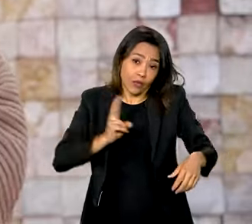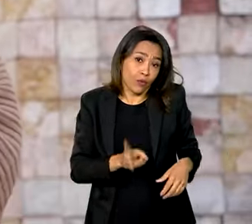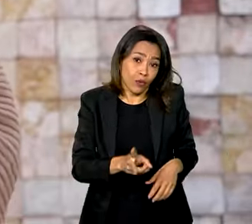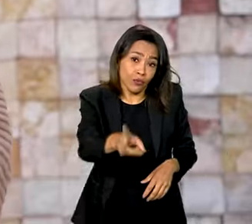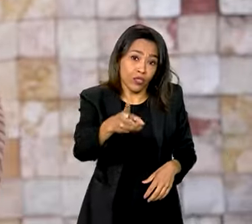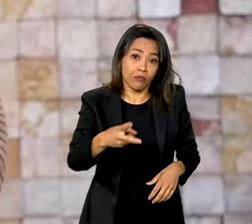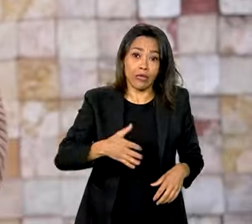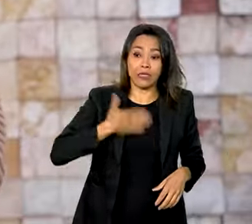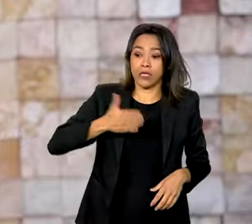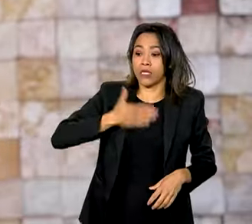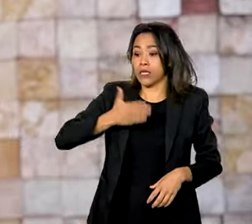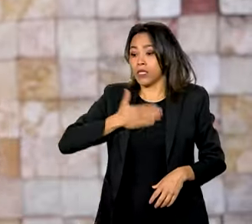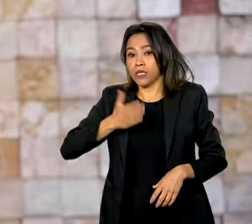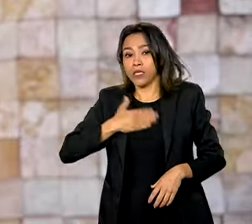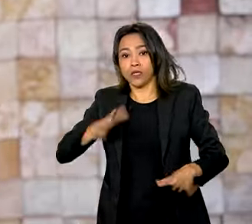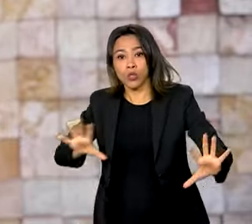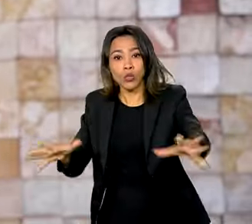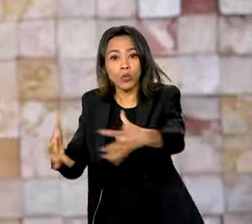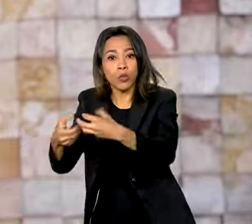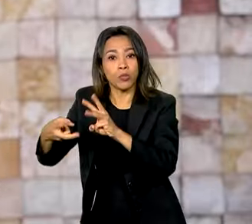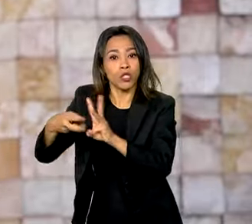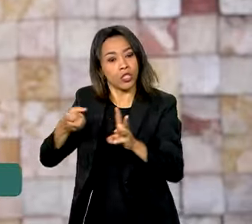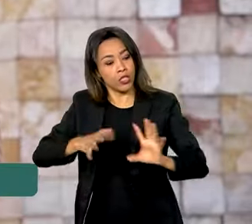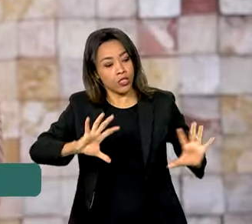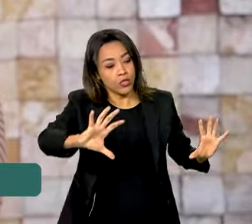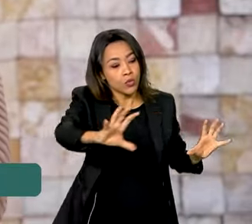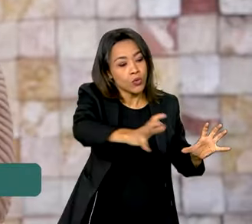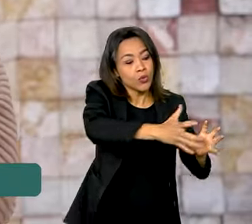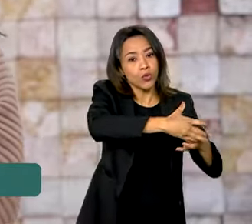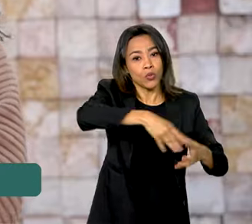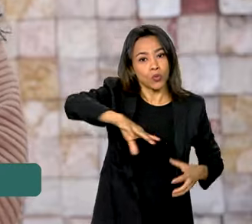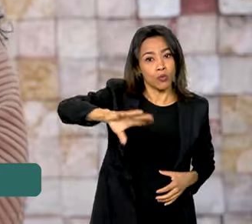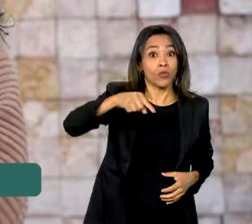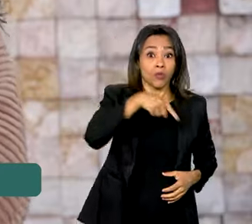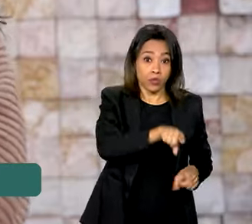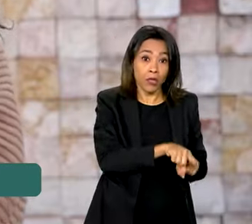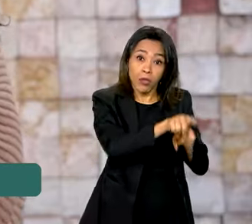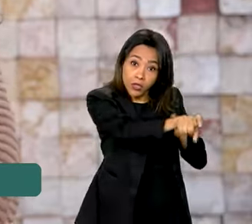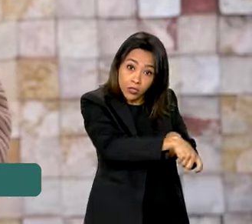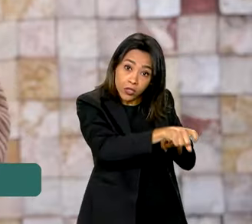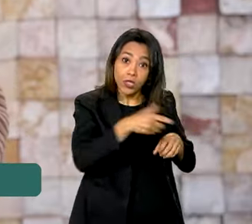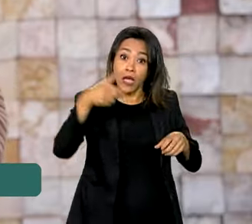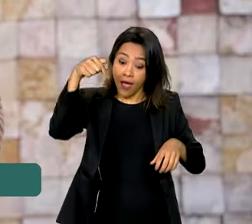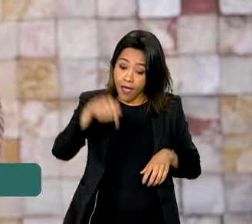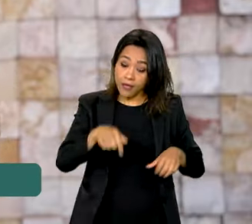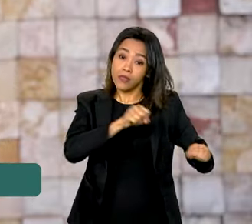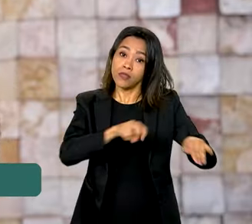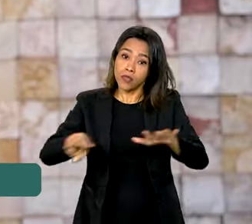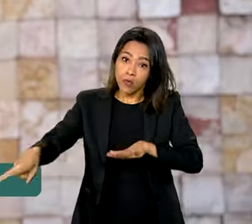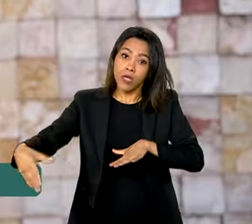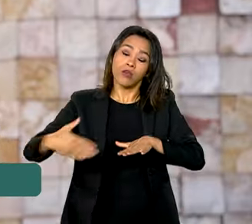para um lado quanto para o outro. Então hoje nós conversamos também com os produtores para